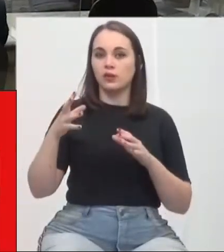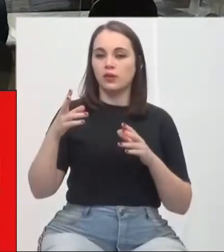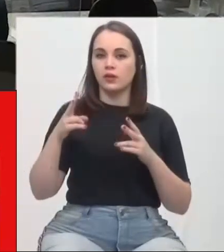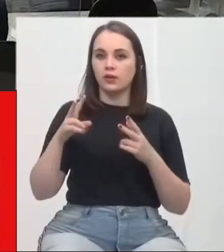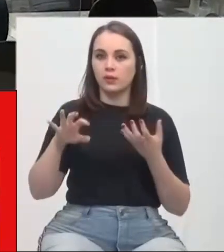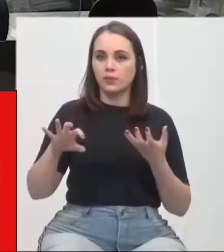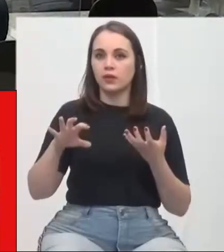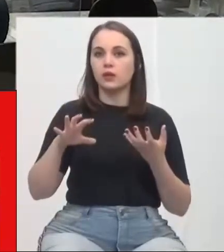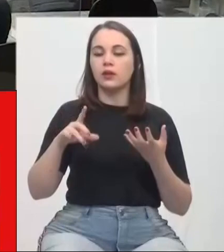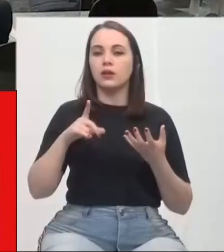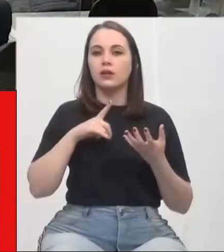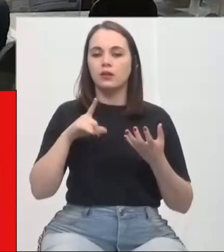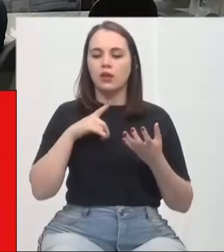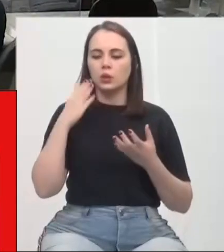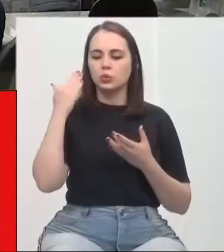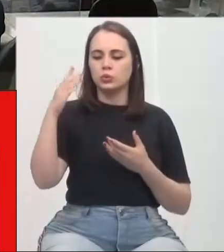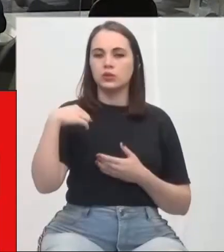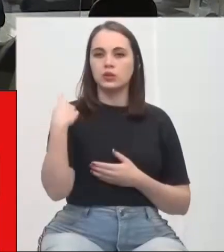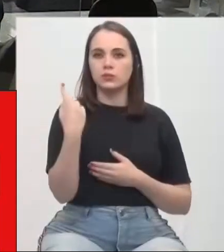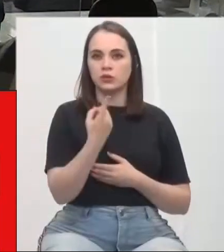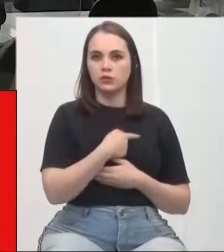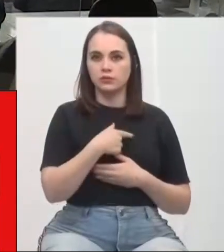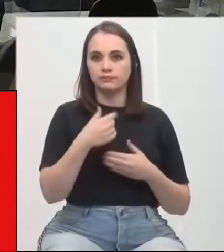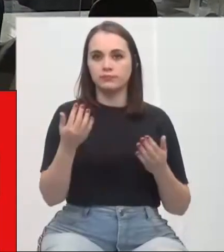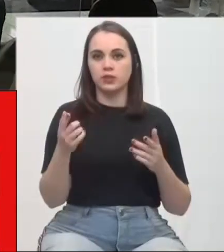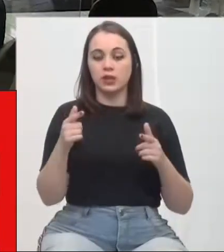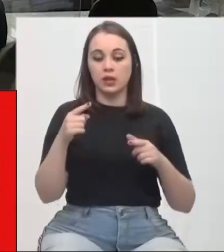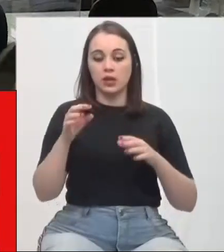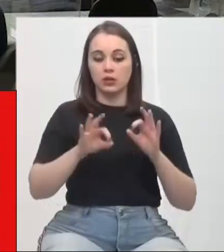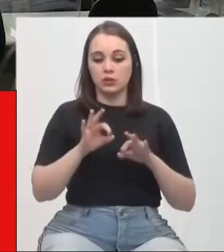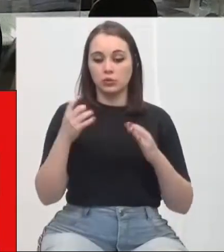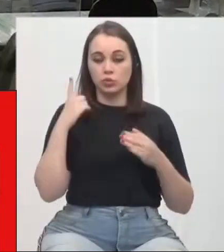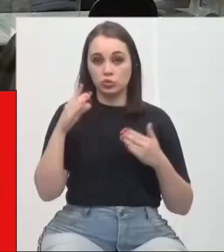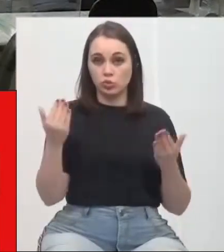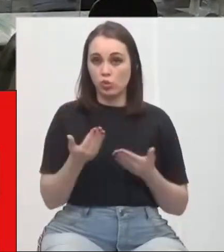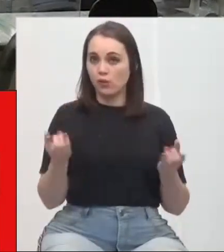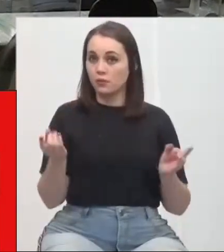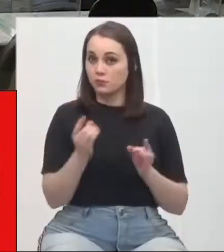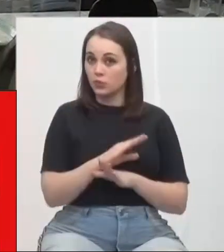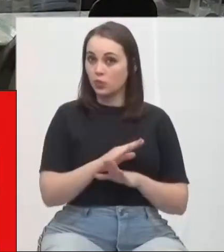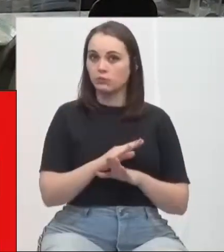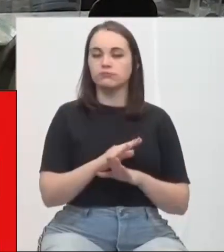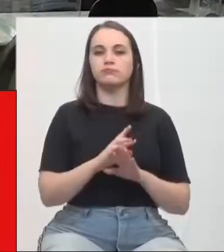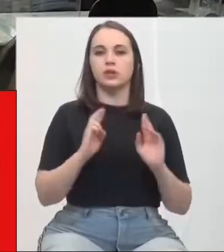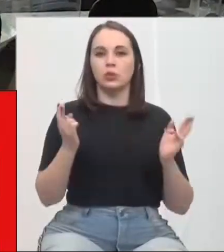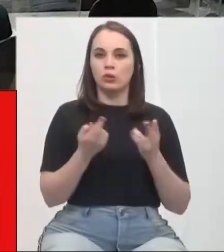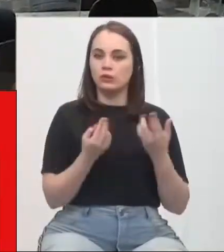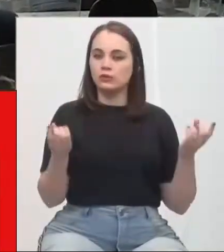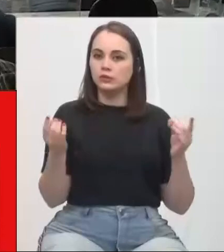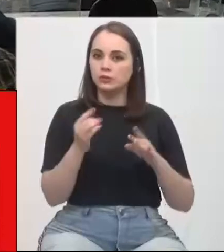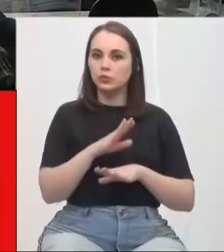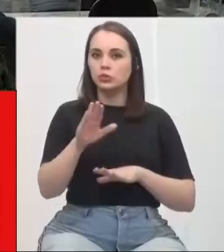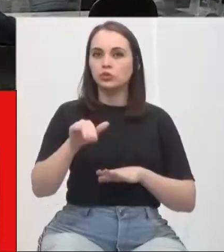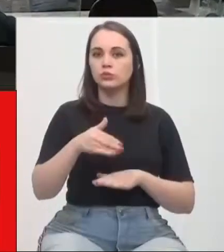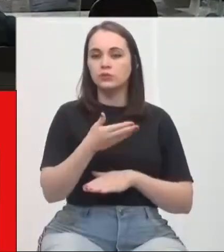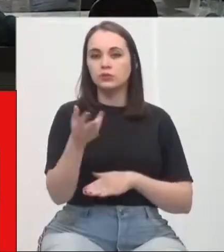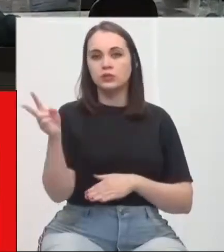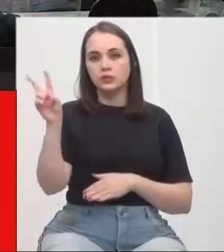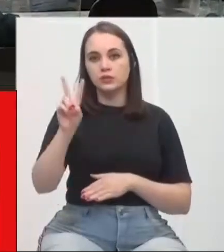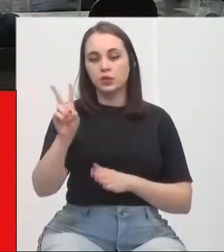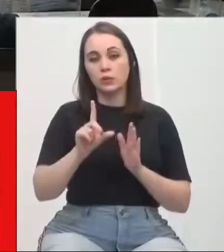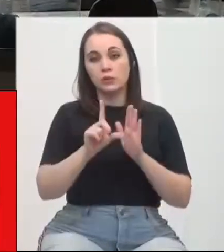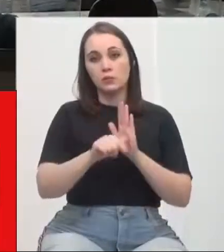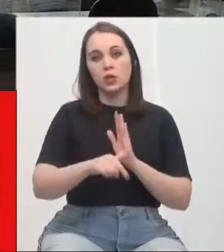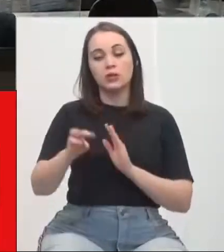êxitos e sucesso nos seus projetos. Terminada a ordem do dia e não havendo mais nada a tratar, encerramos os trabalhos da presente sessão, colocando os senhores